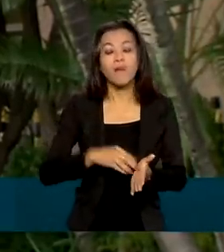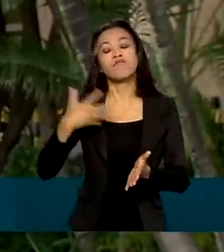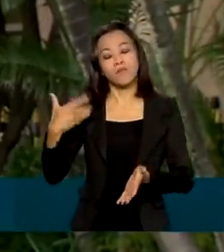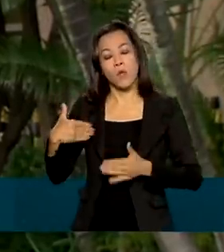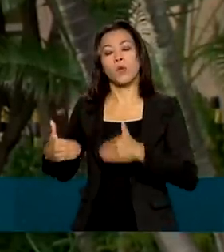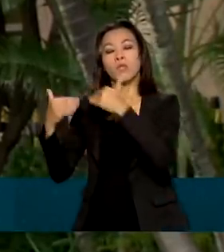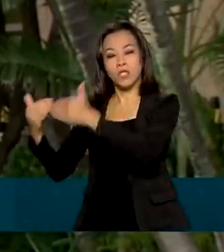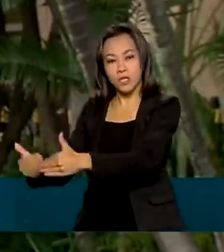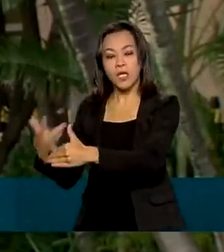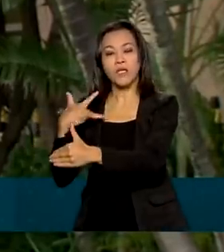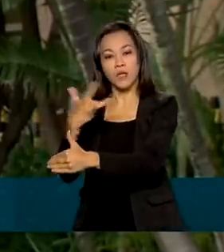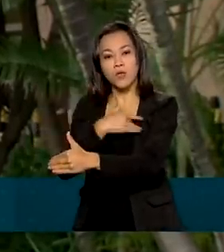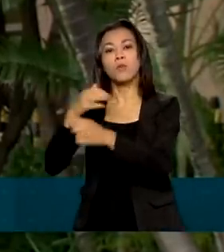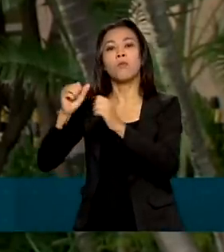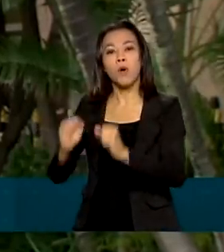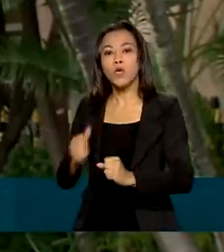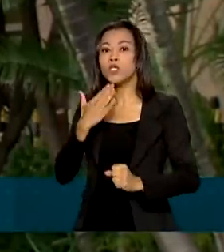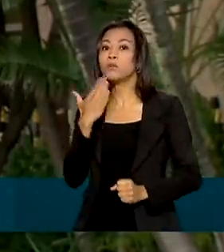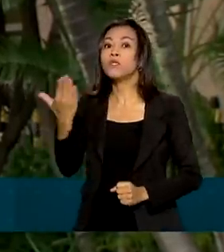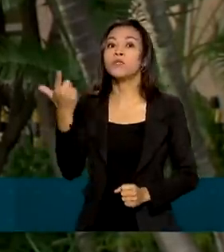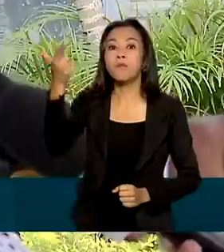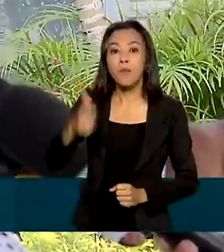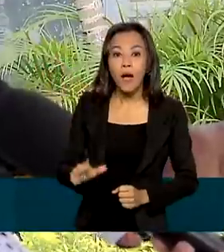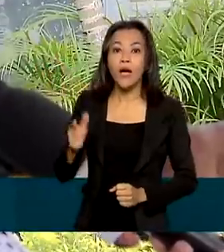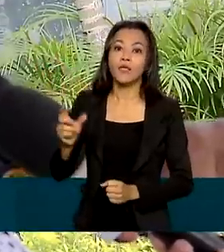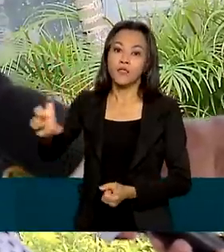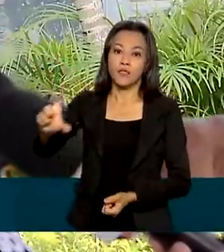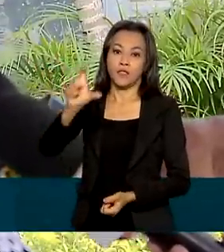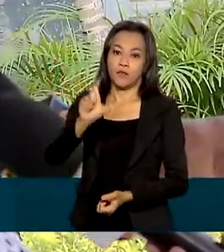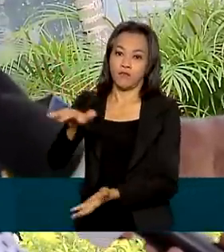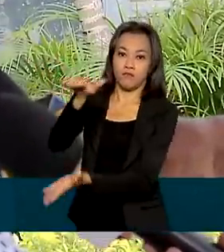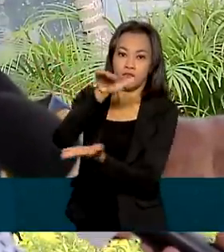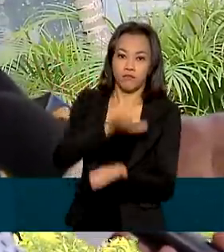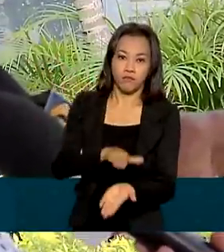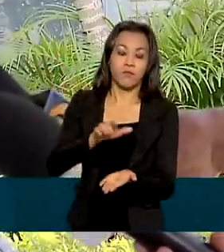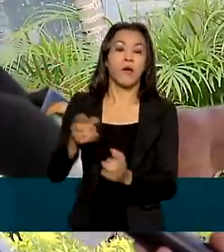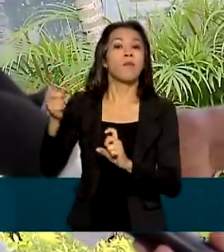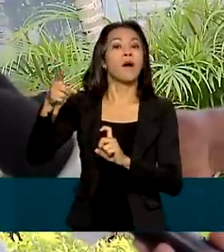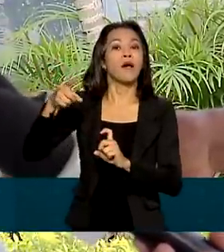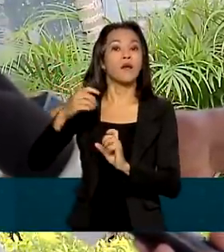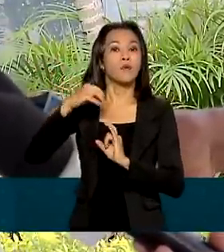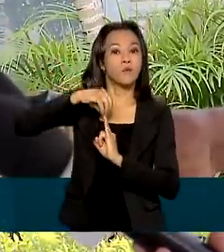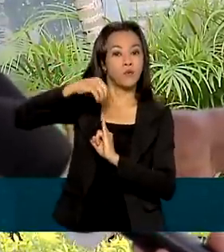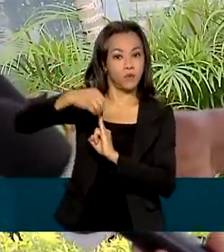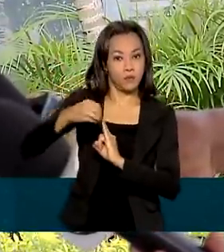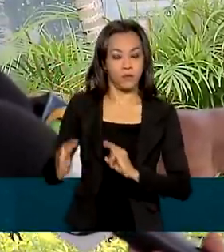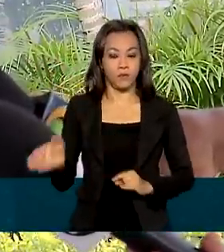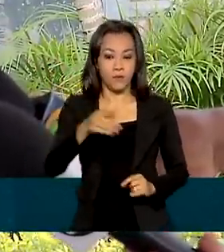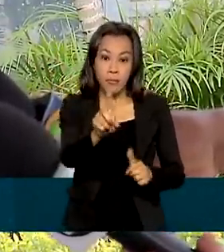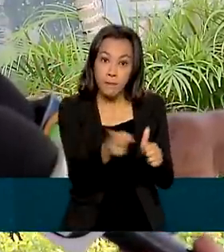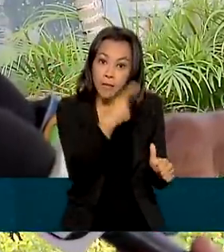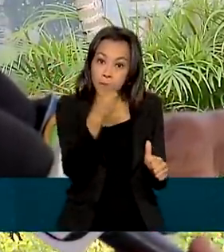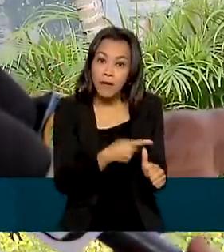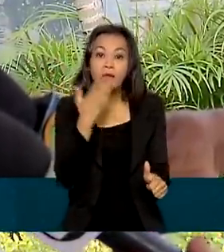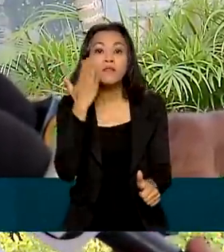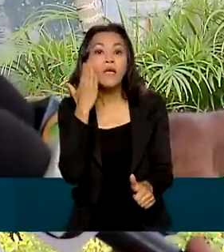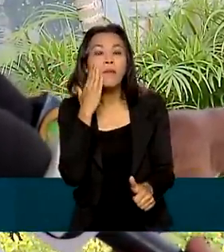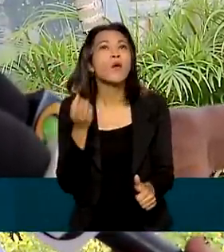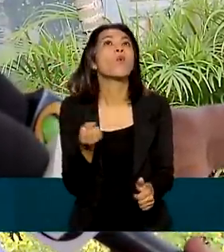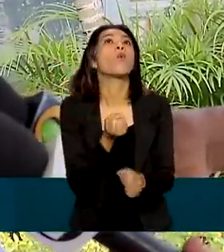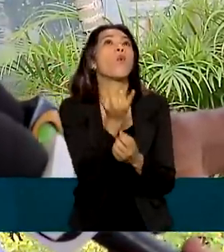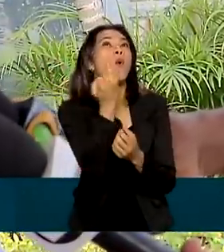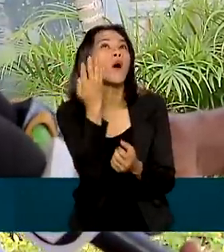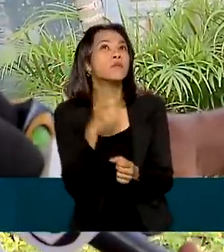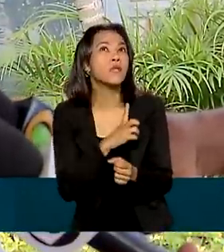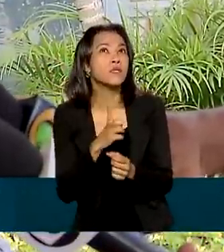pode requisitar mais doses para o Instituto Butantan. A gente precisa fazer essa consulta para que a gente, com todo o cuidado da